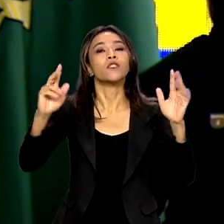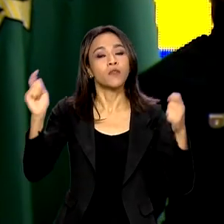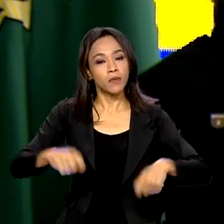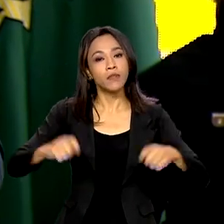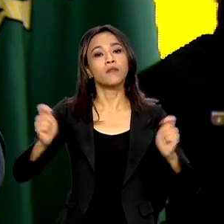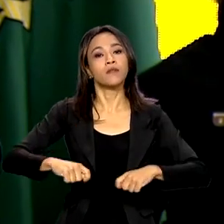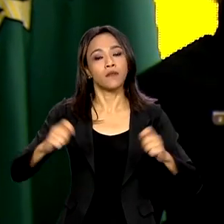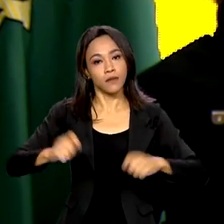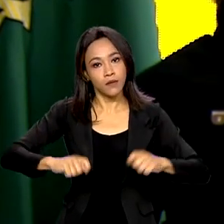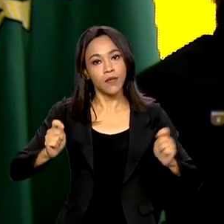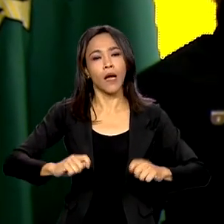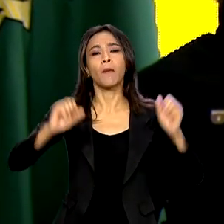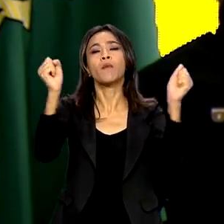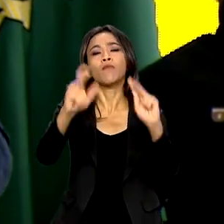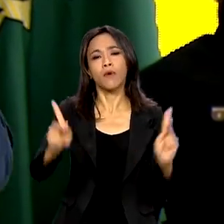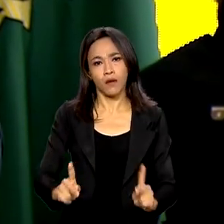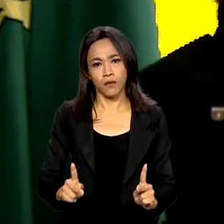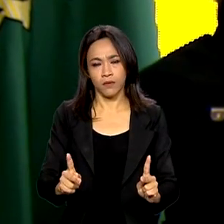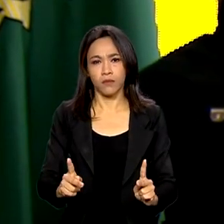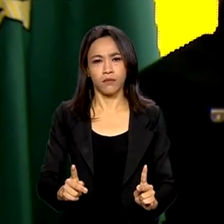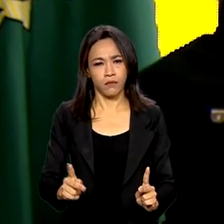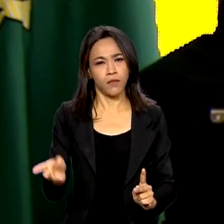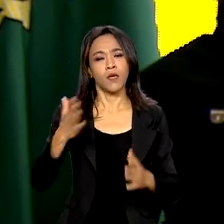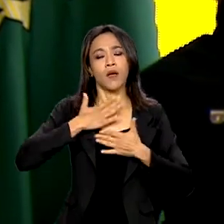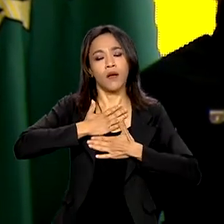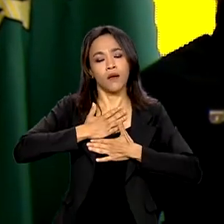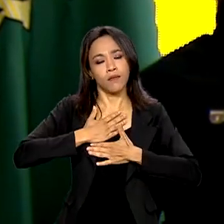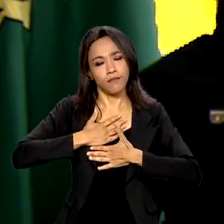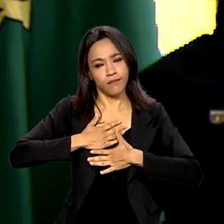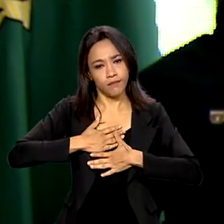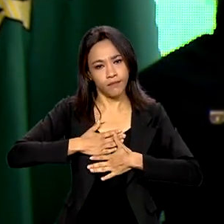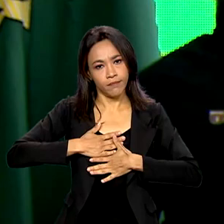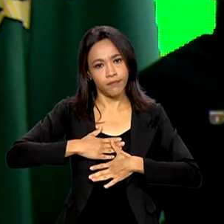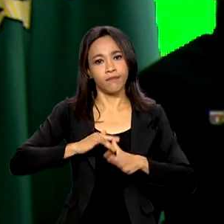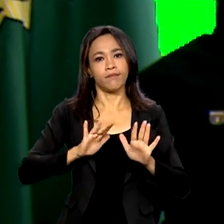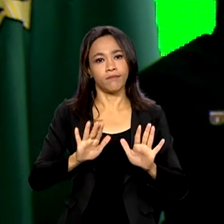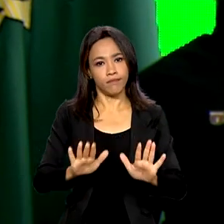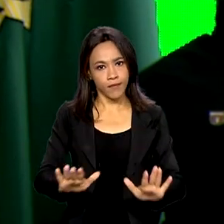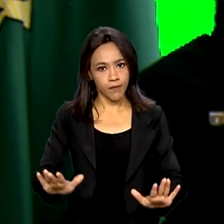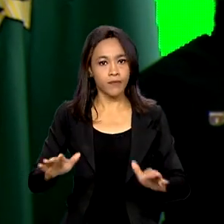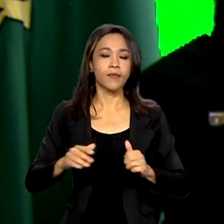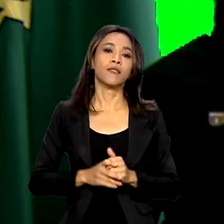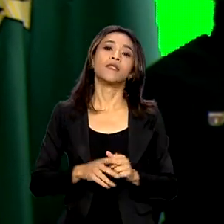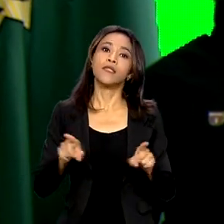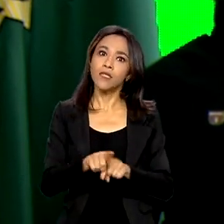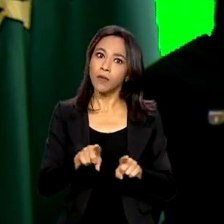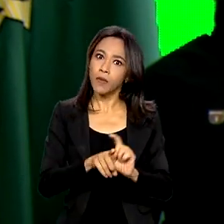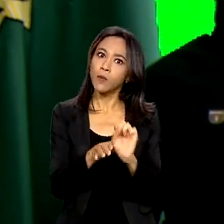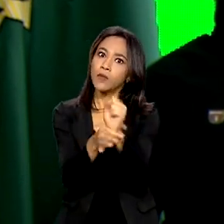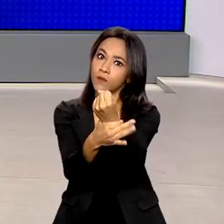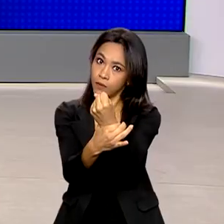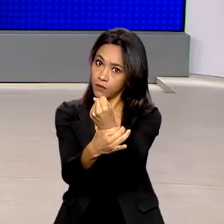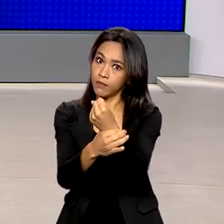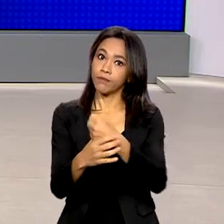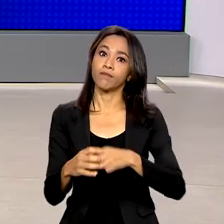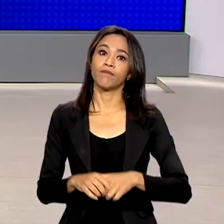cuidar. Com muita paz, com muita tranquilidade, mas, ao mesmo tempo, com muita segurança.